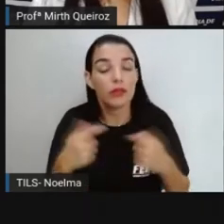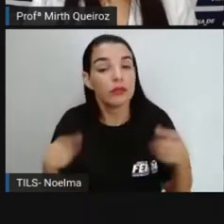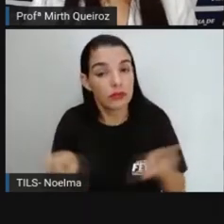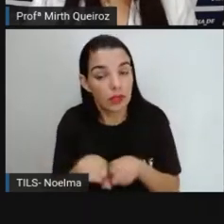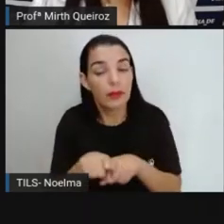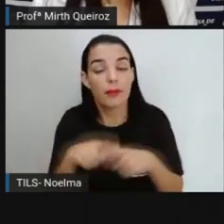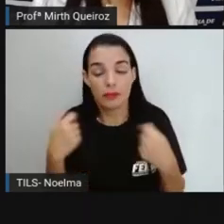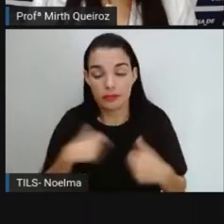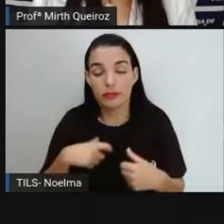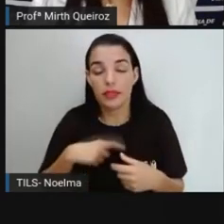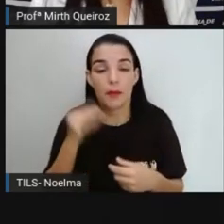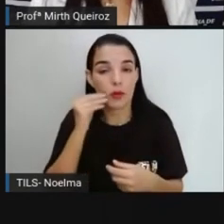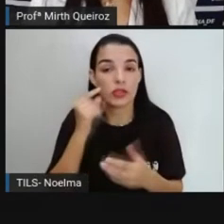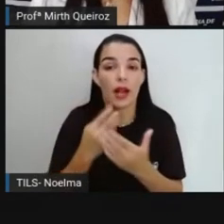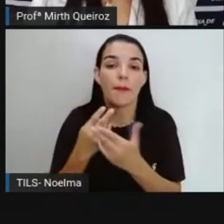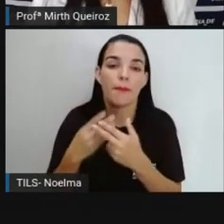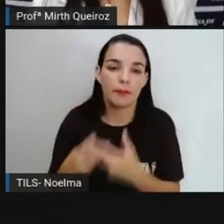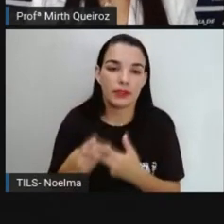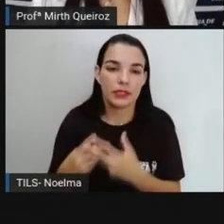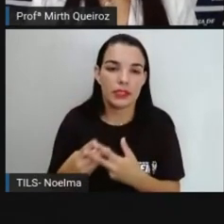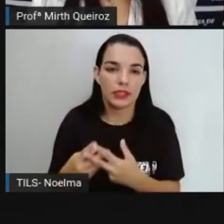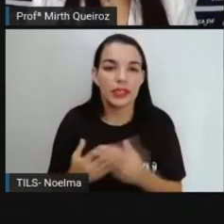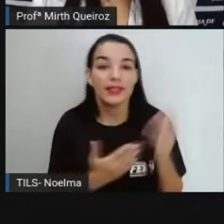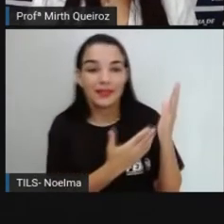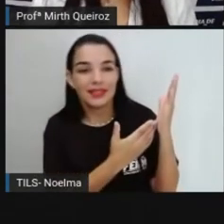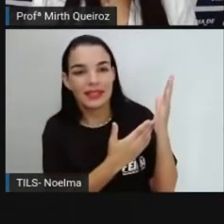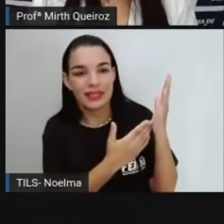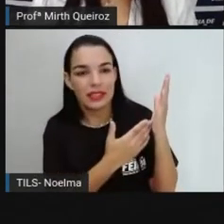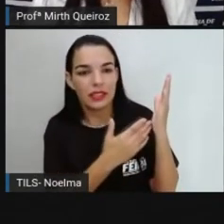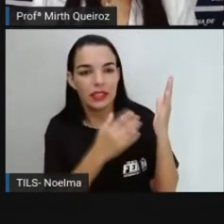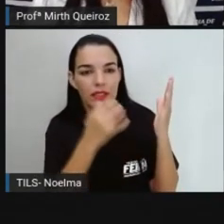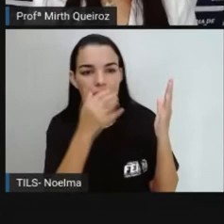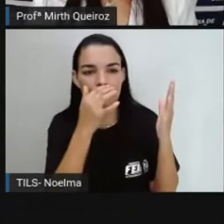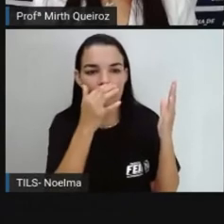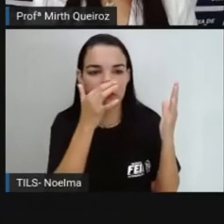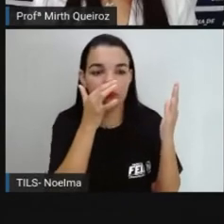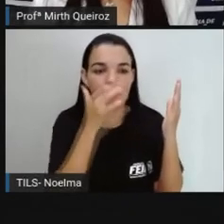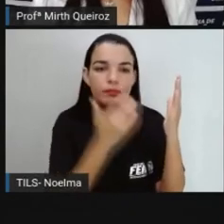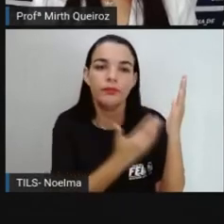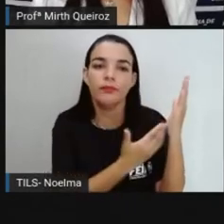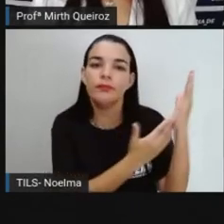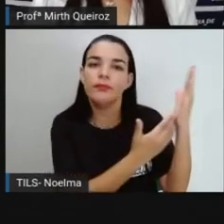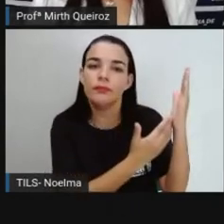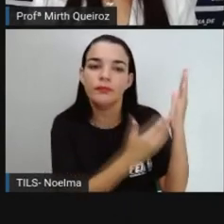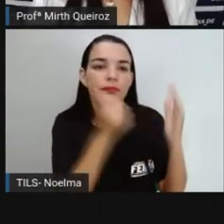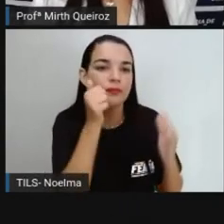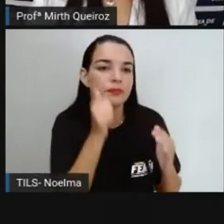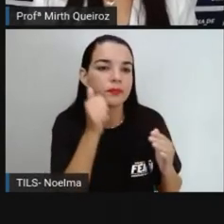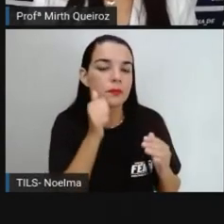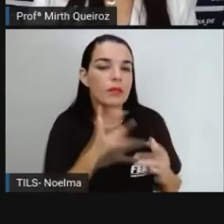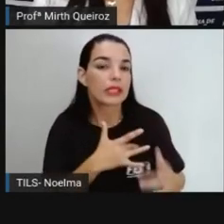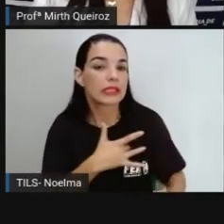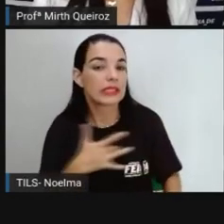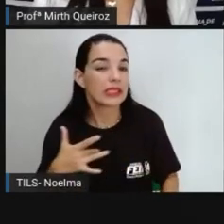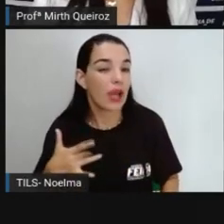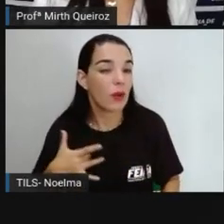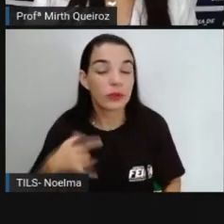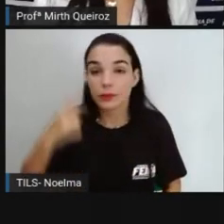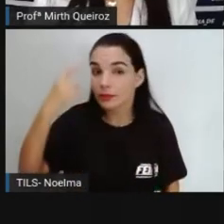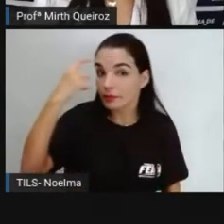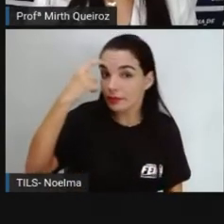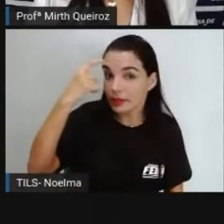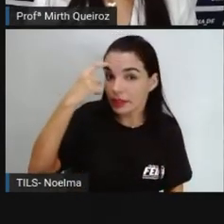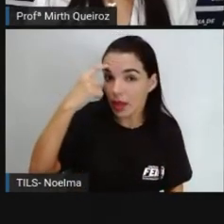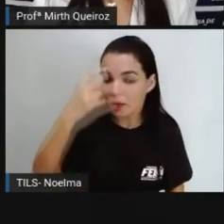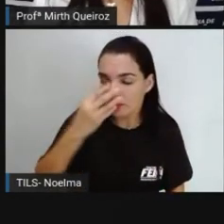resiliente, certo? Então, por saúde mental Simone Biles se retira da final individual